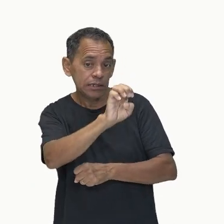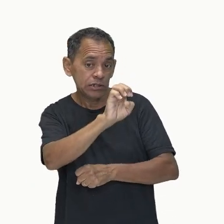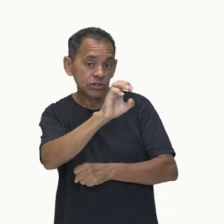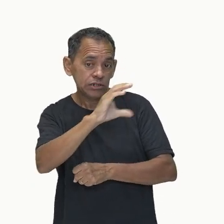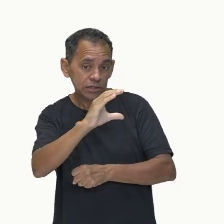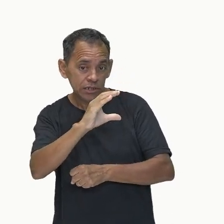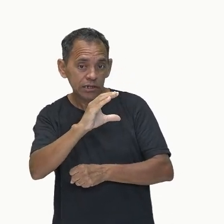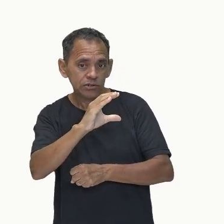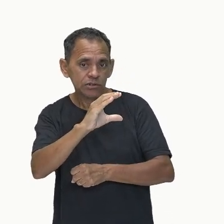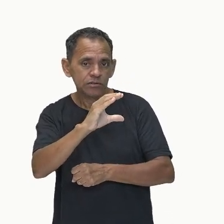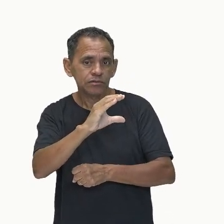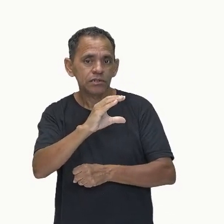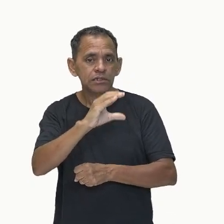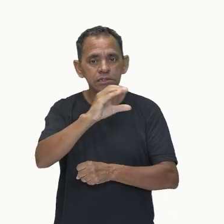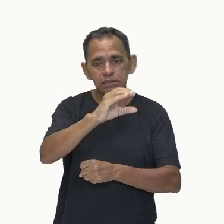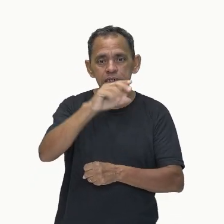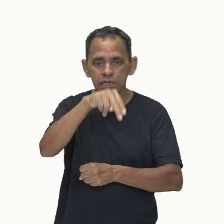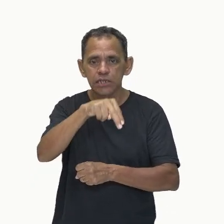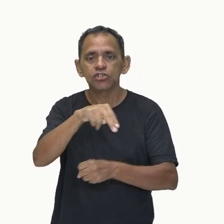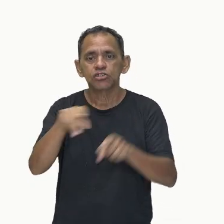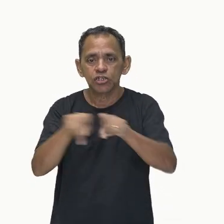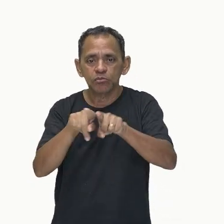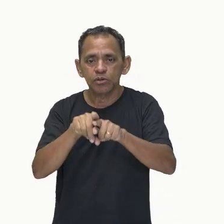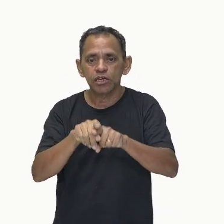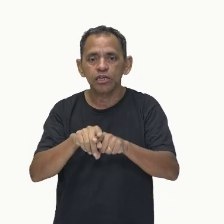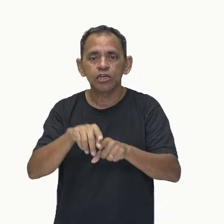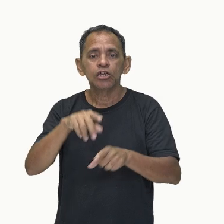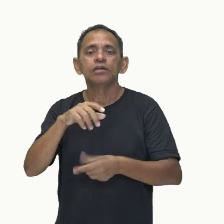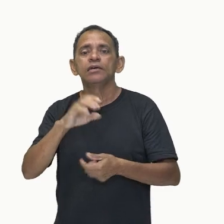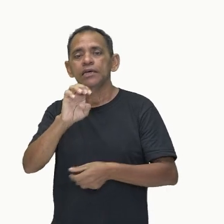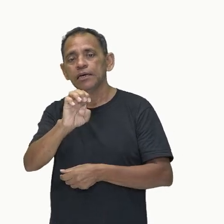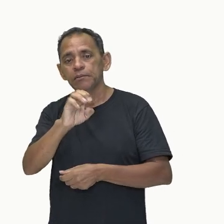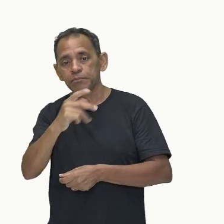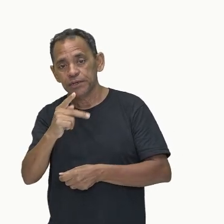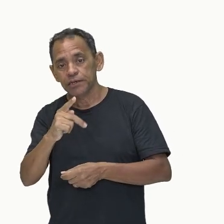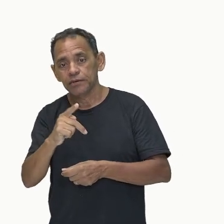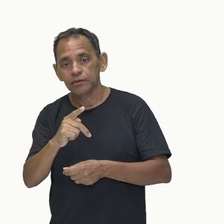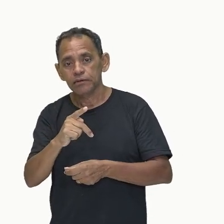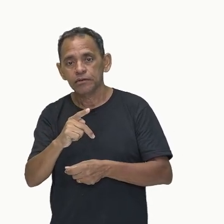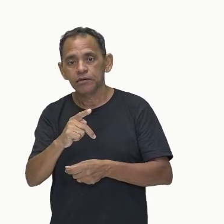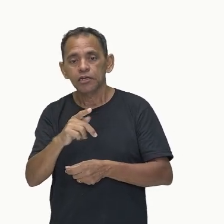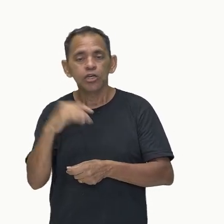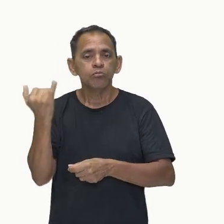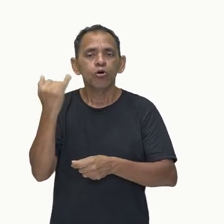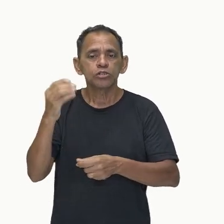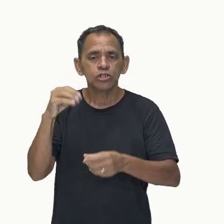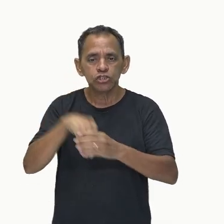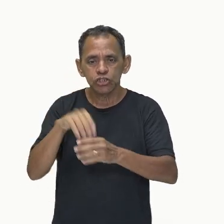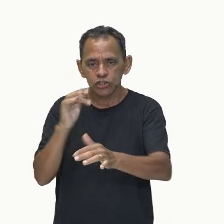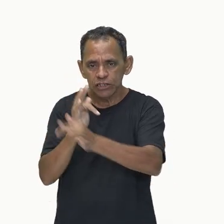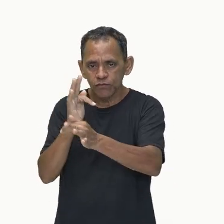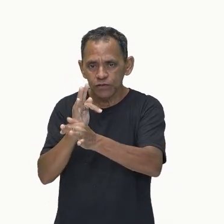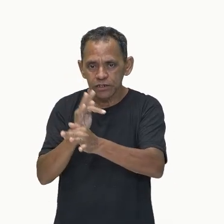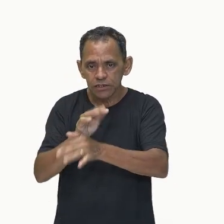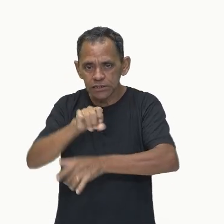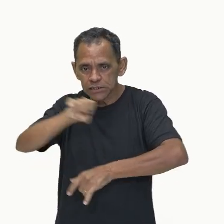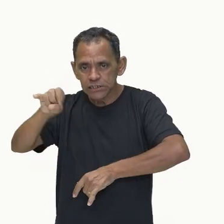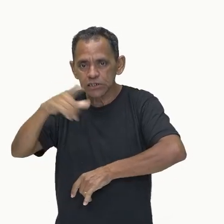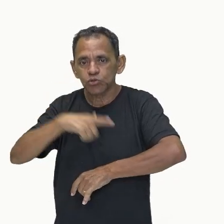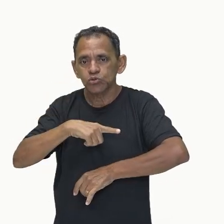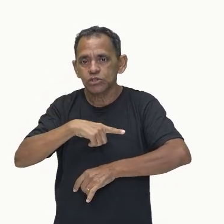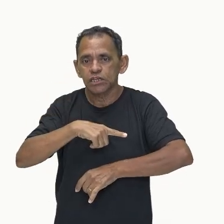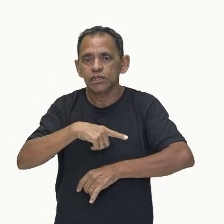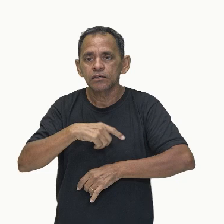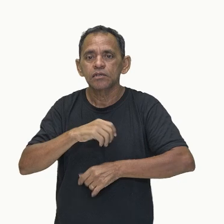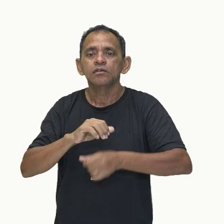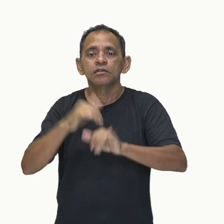muito bacana aqui no nosso sistema físico, é que se eu não tiver atrito, se eu não tiver atrito, a